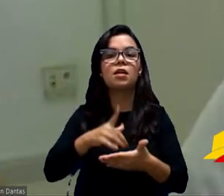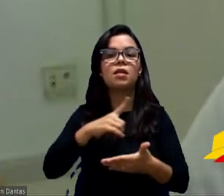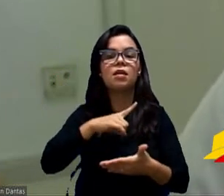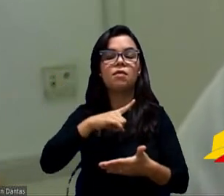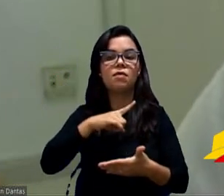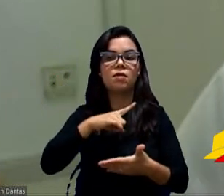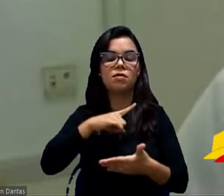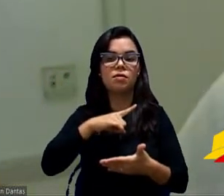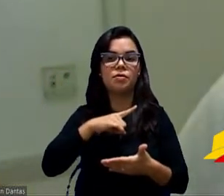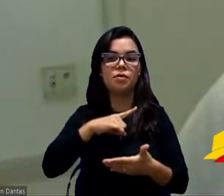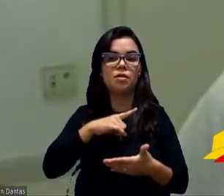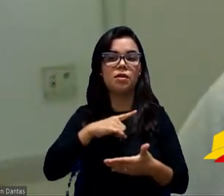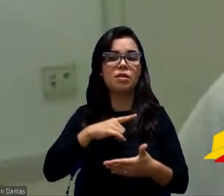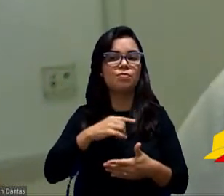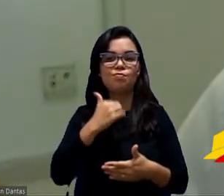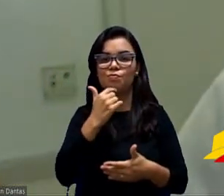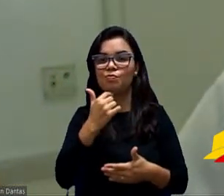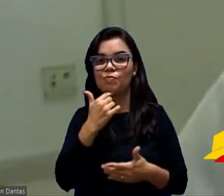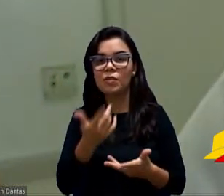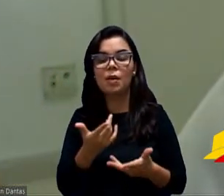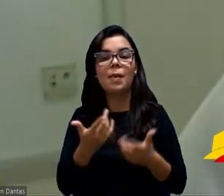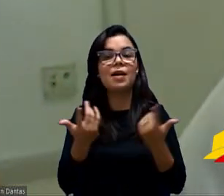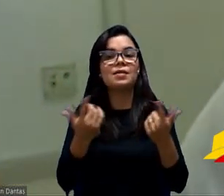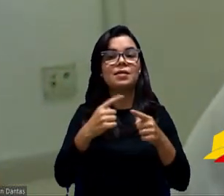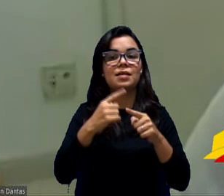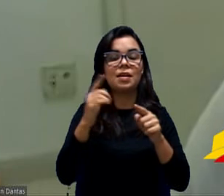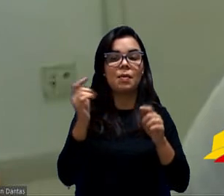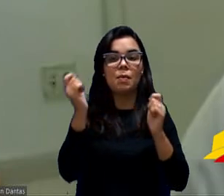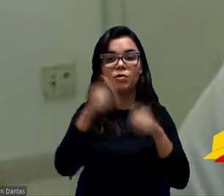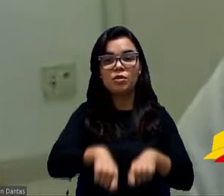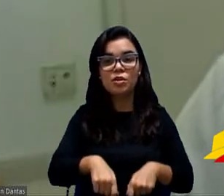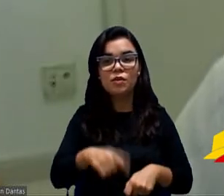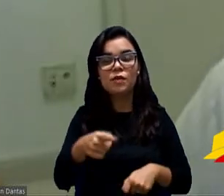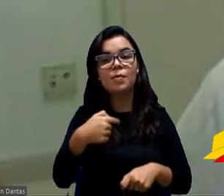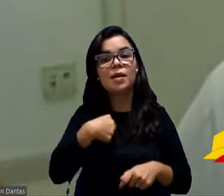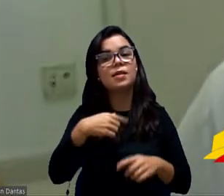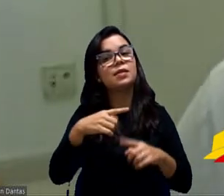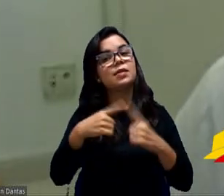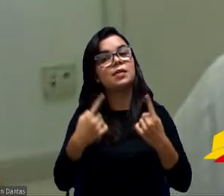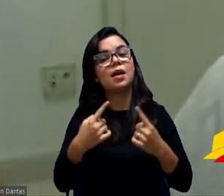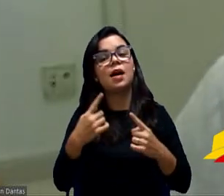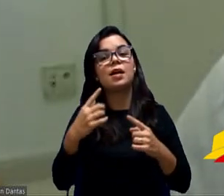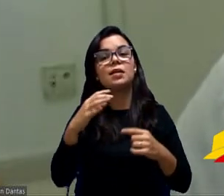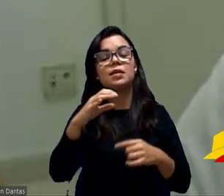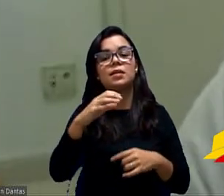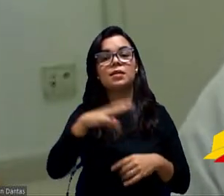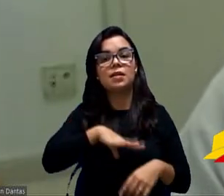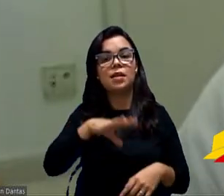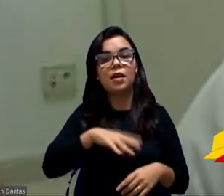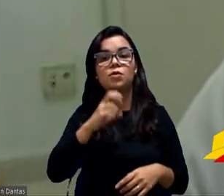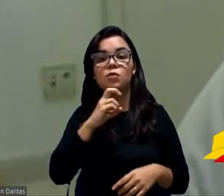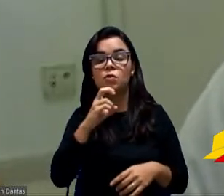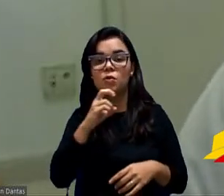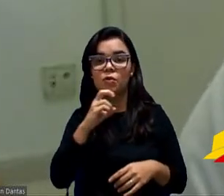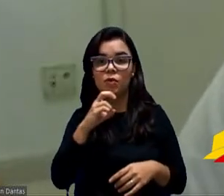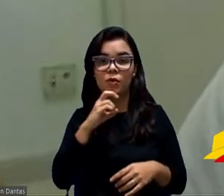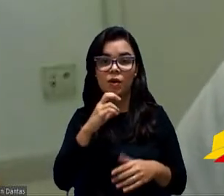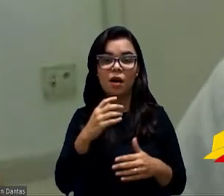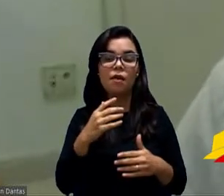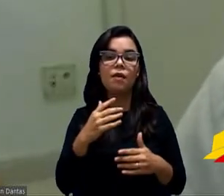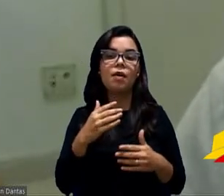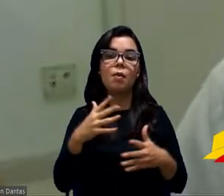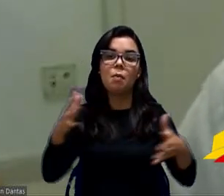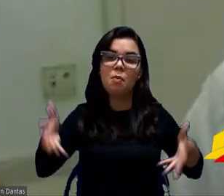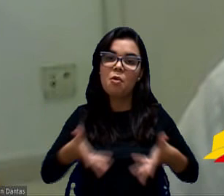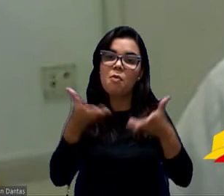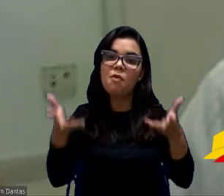erradicação. Mas, na cidade de Sorocaba, isso ainda é possível, tá bom? Em efeito cascata, promovendo moradias mais dignas